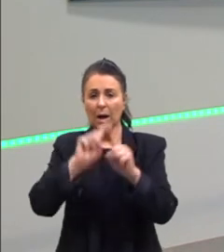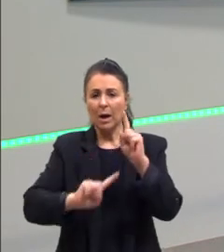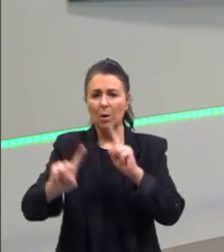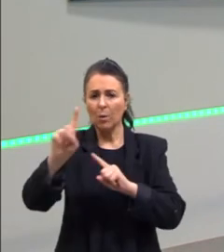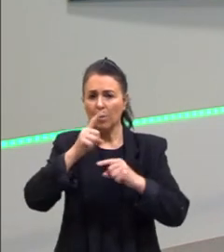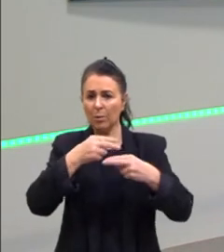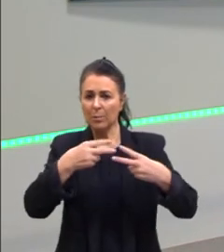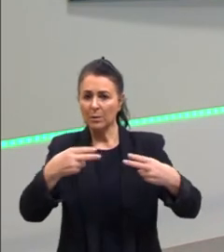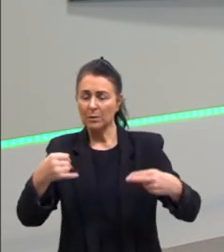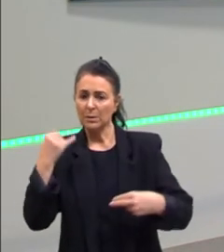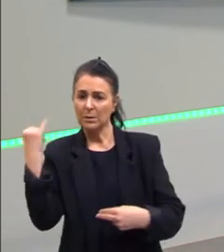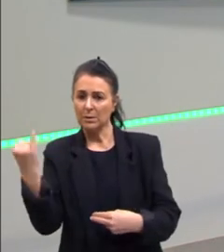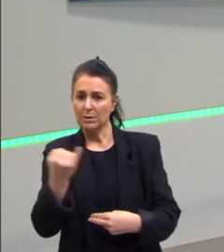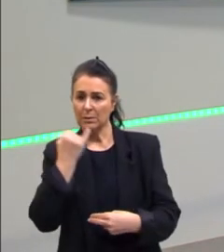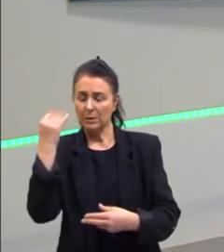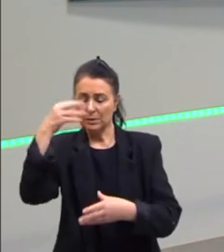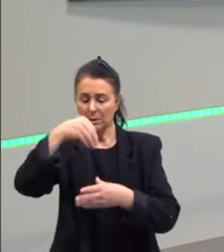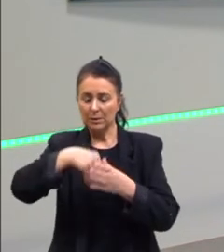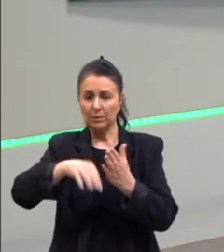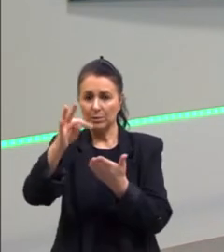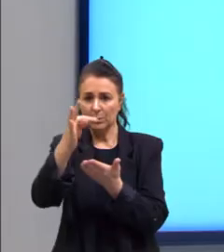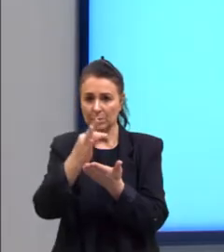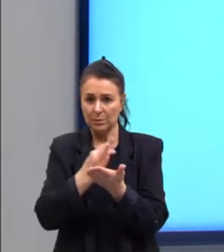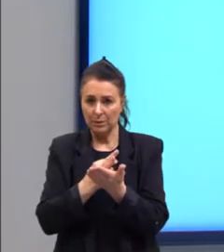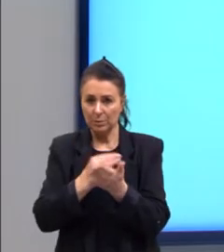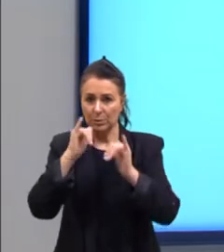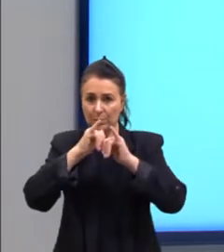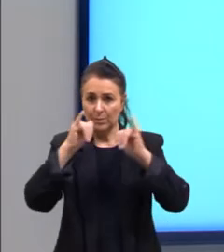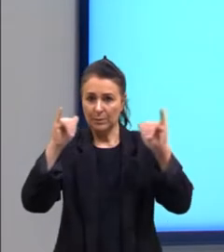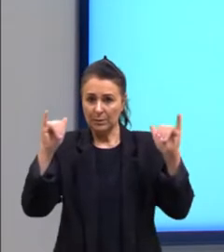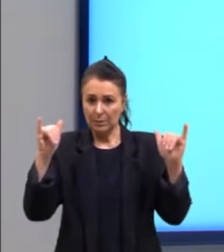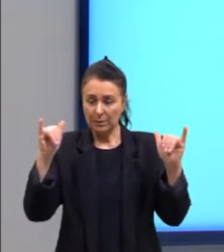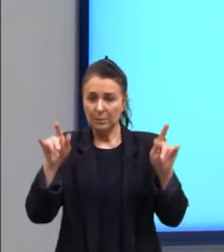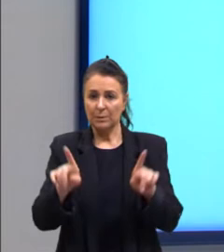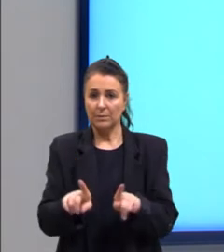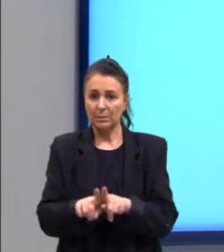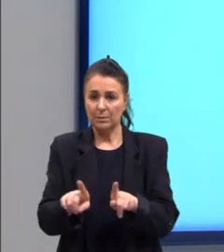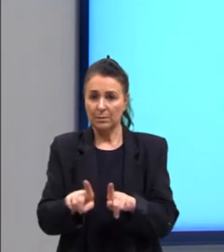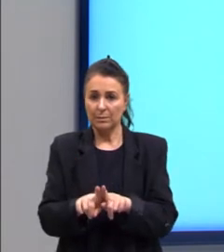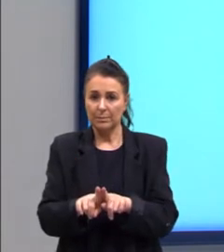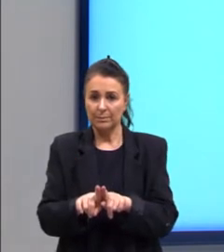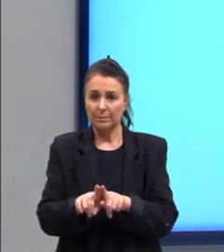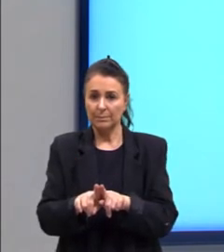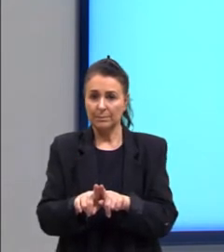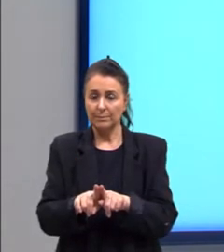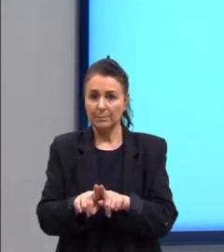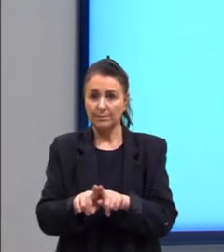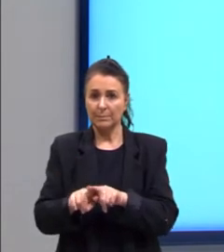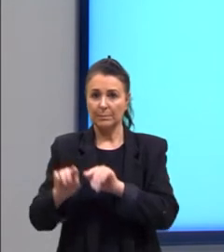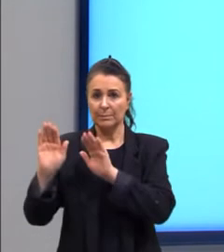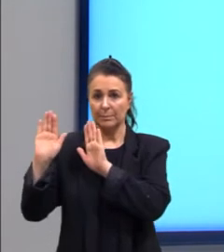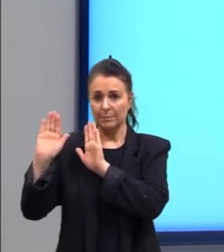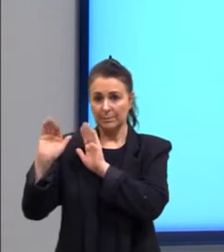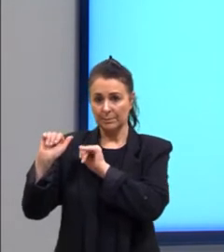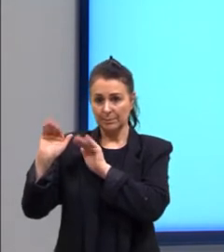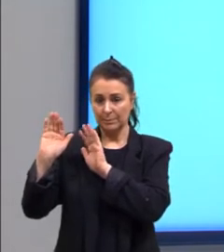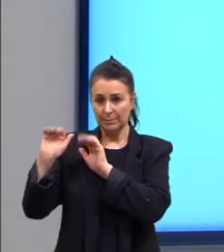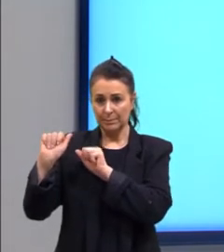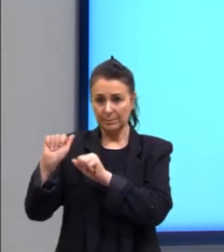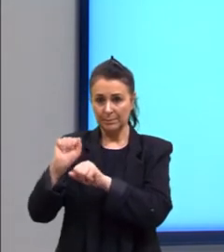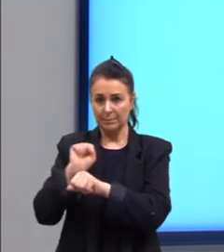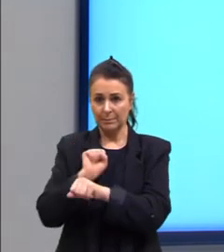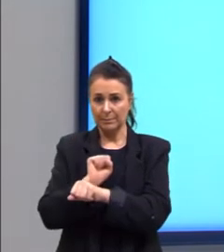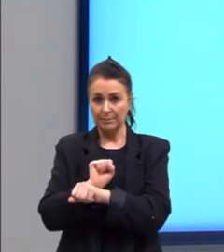desse texto publicitário também. Únete, conhece, cuida.